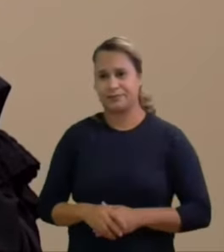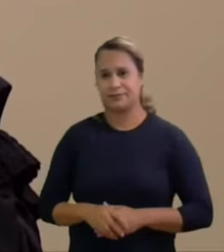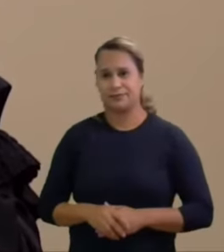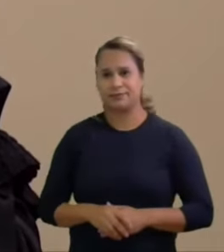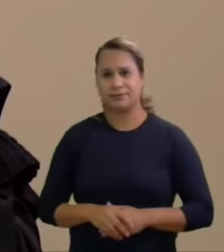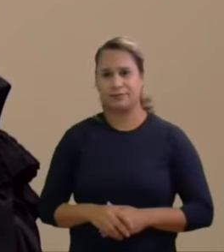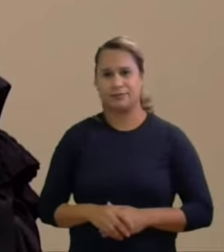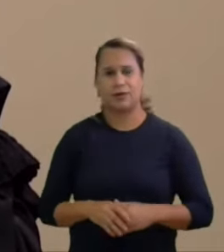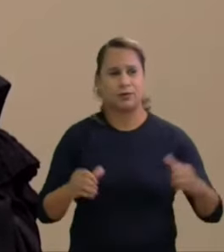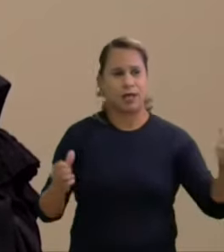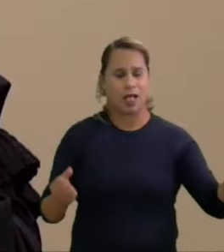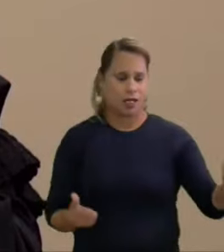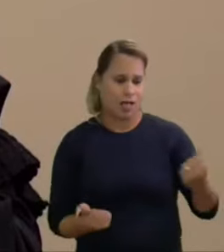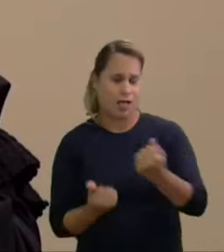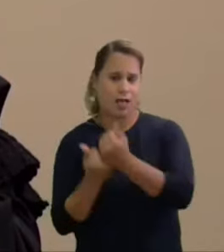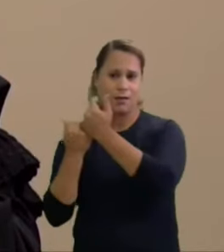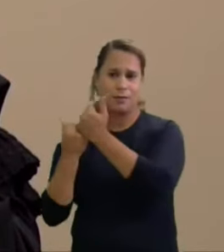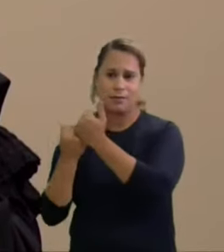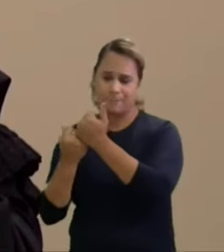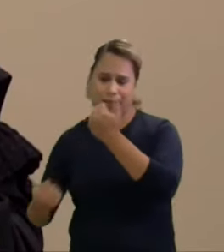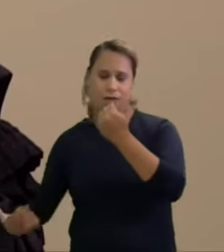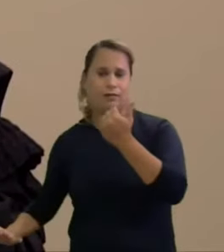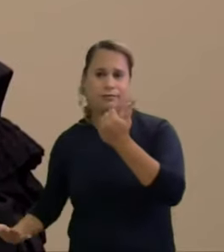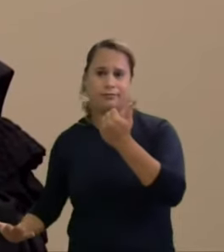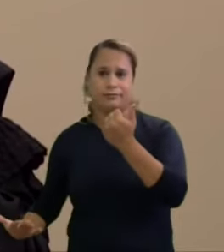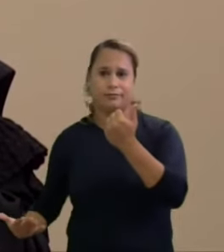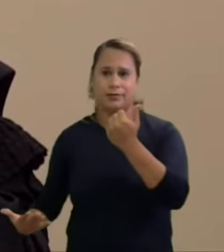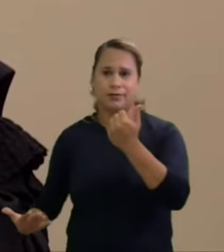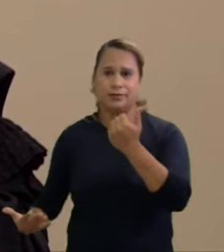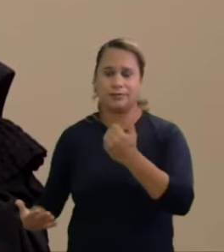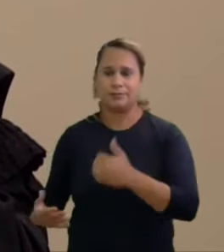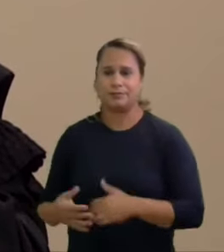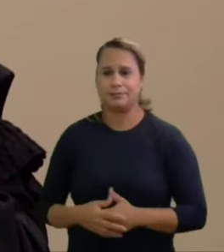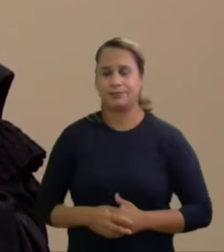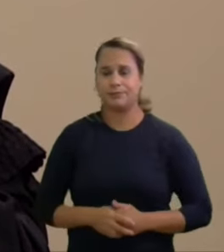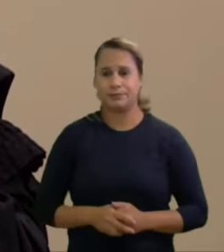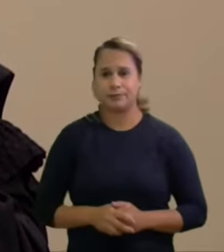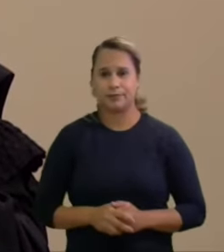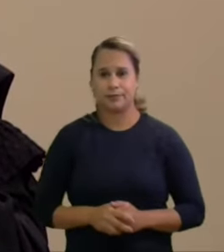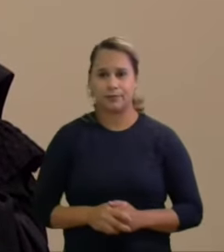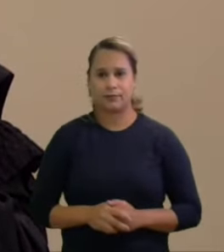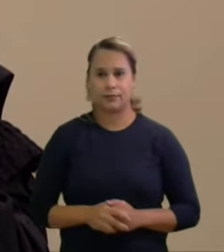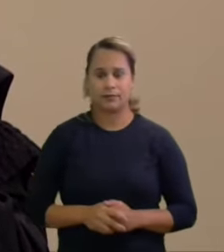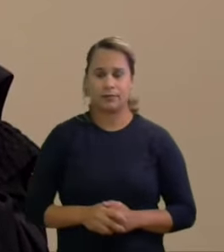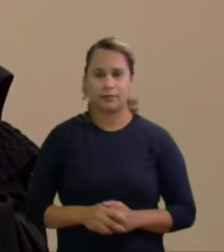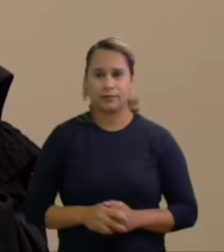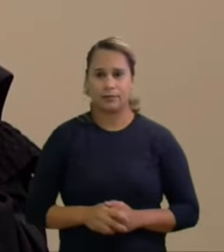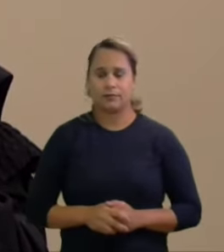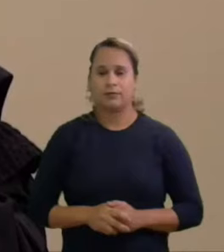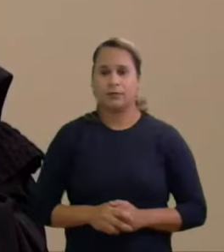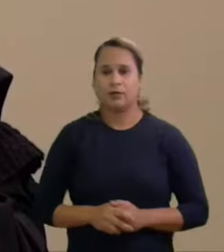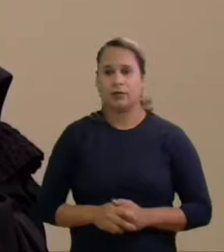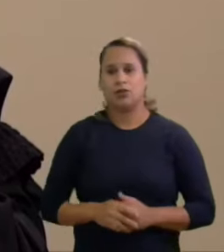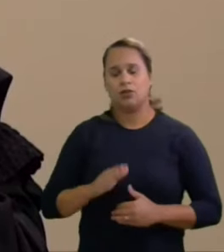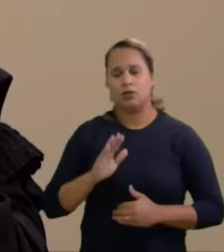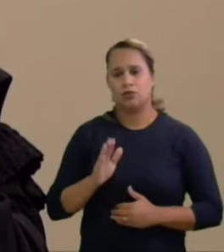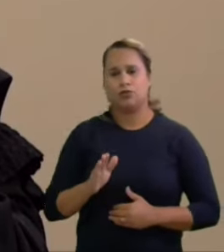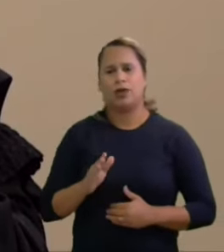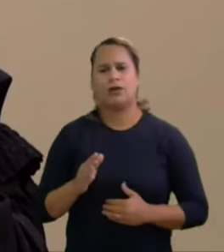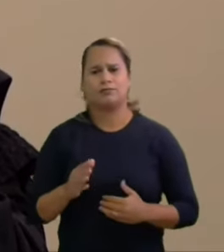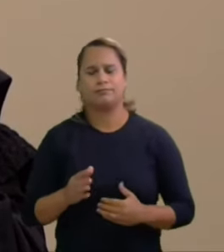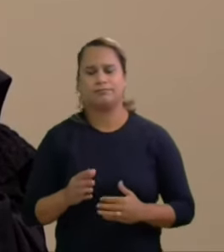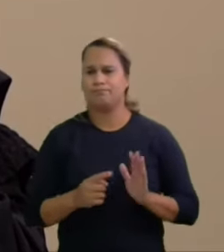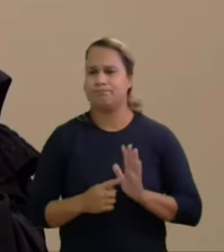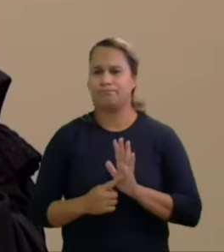os candidatos que não tem condições bem em vista de todo já exposto eu tenho a honra de acompanhar o voto